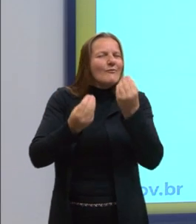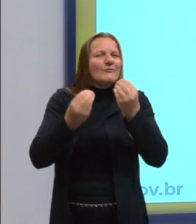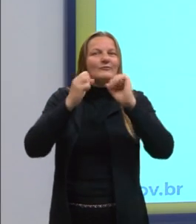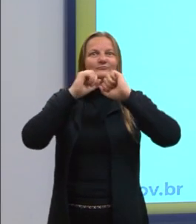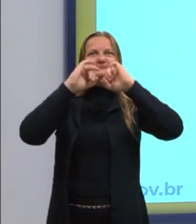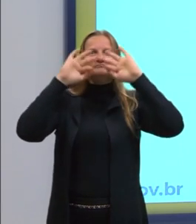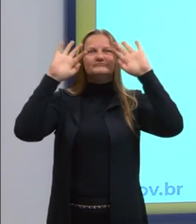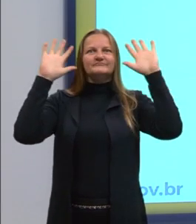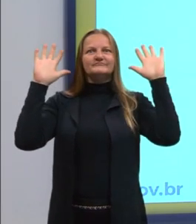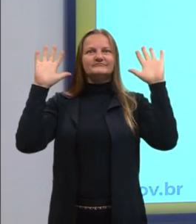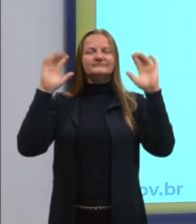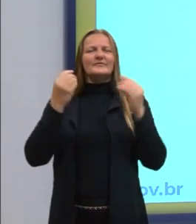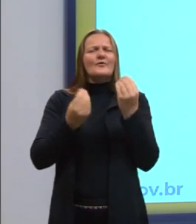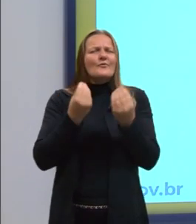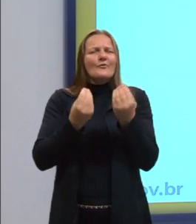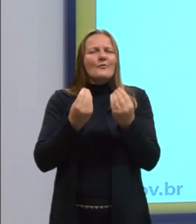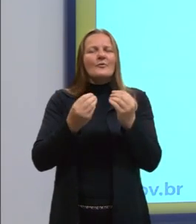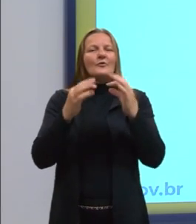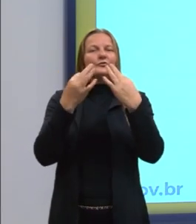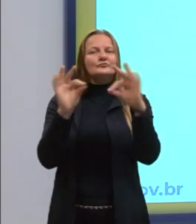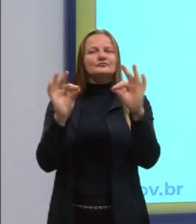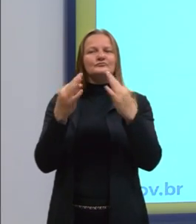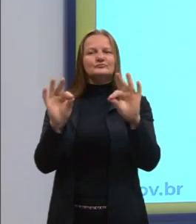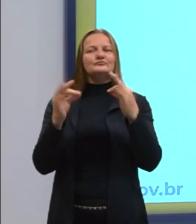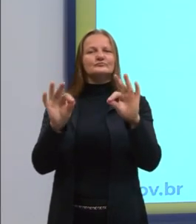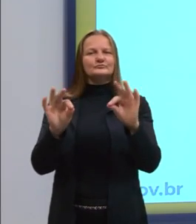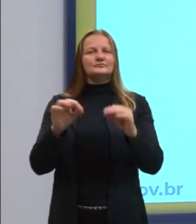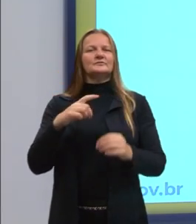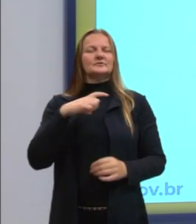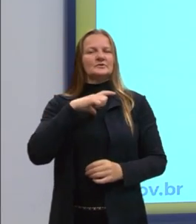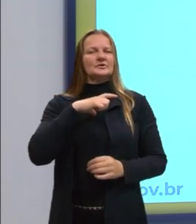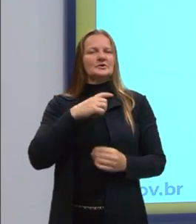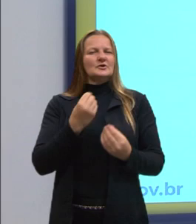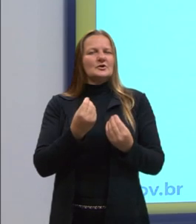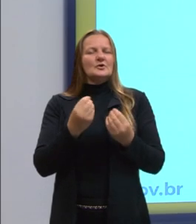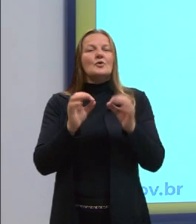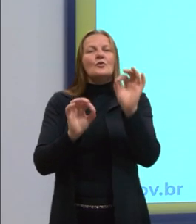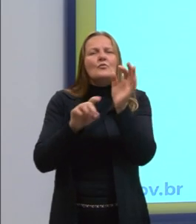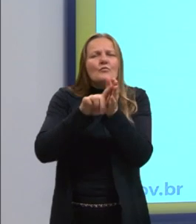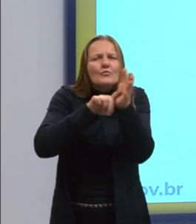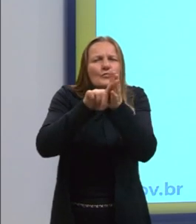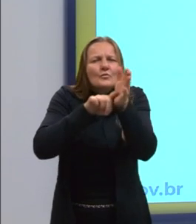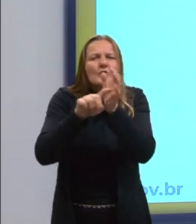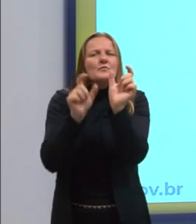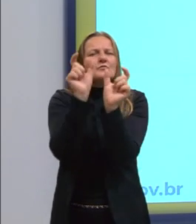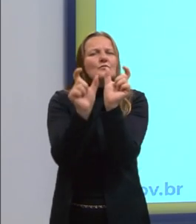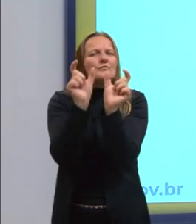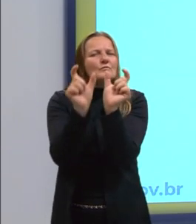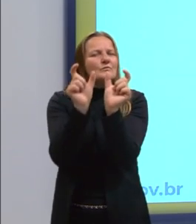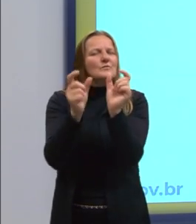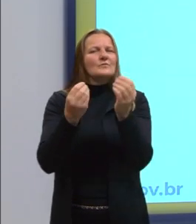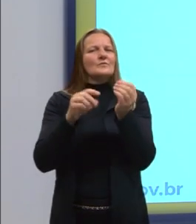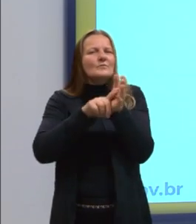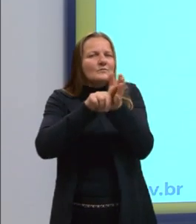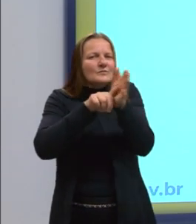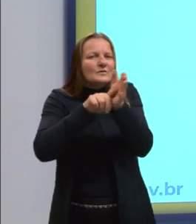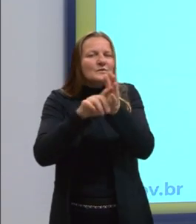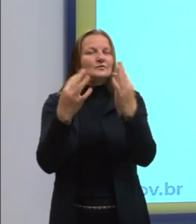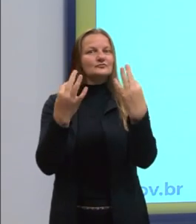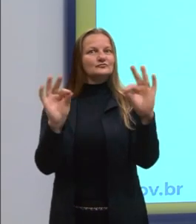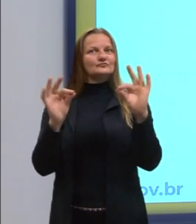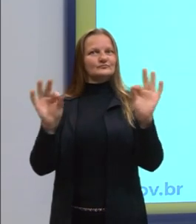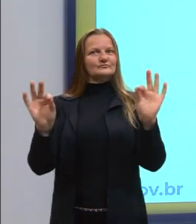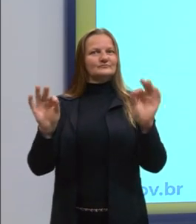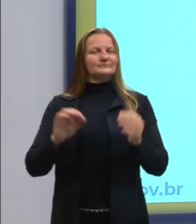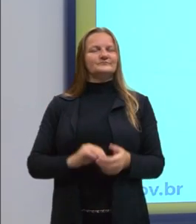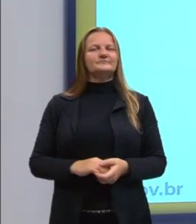sobre o que é a sintaxe e como a gente faz uma análise morfológica ou uma análise sintática.